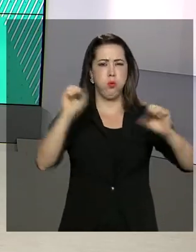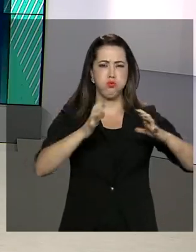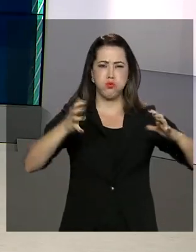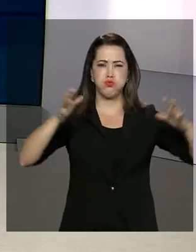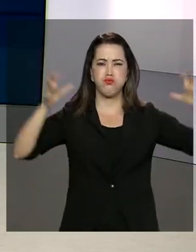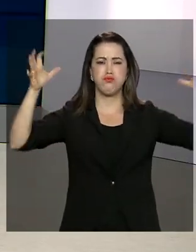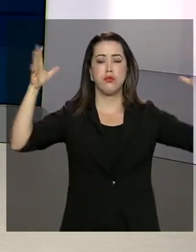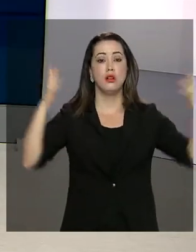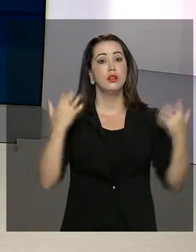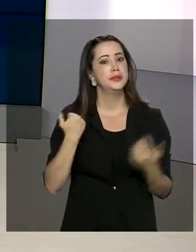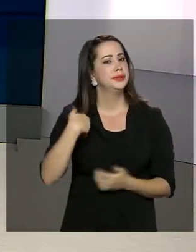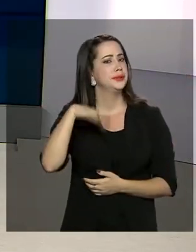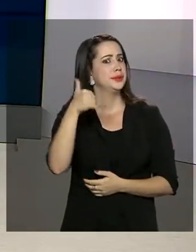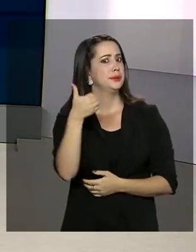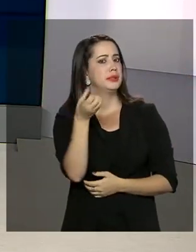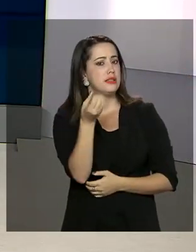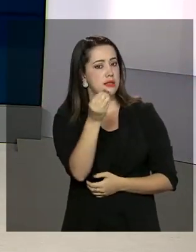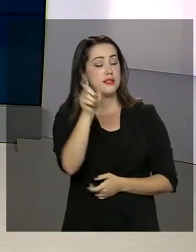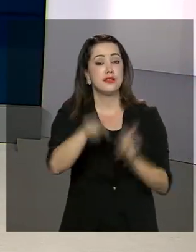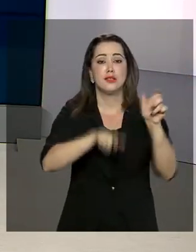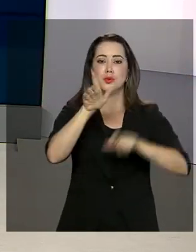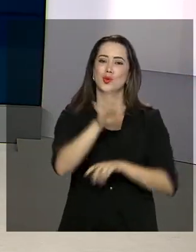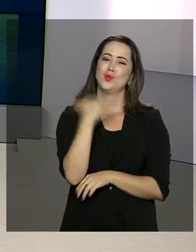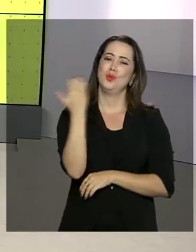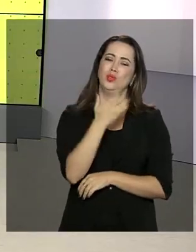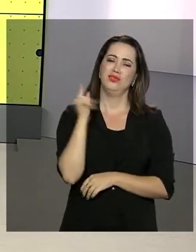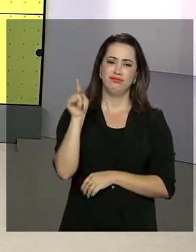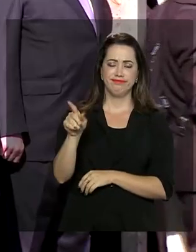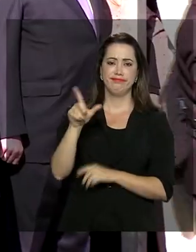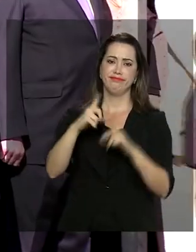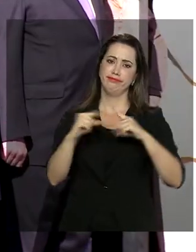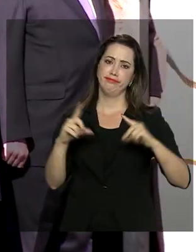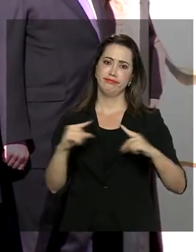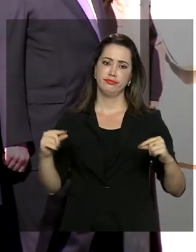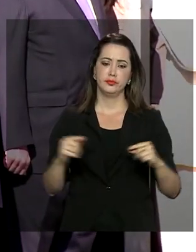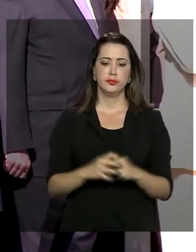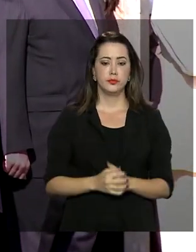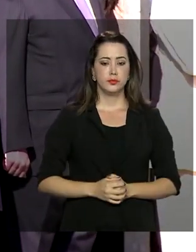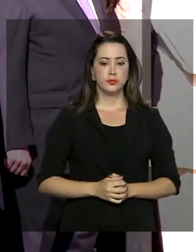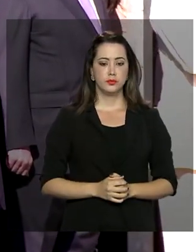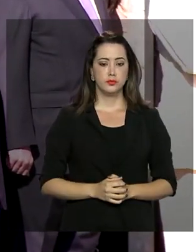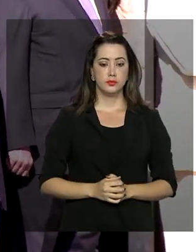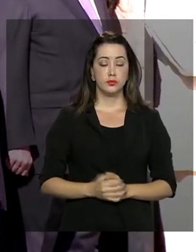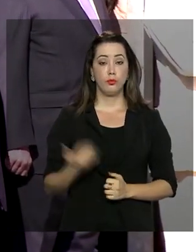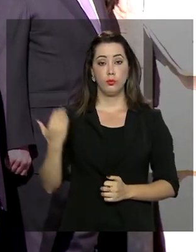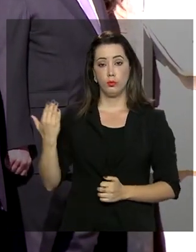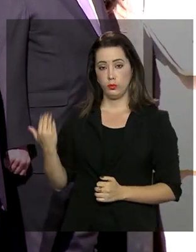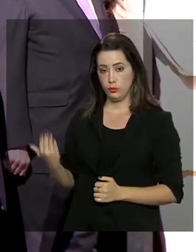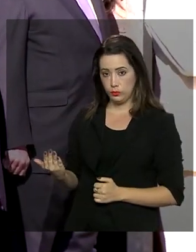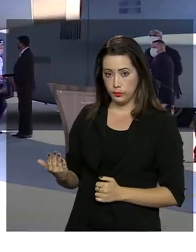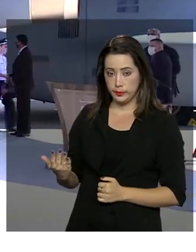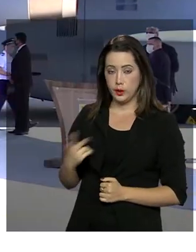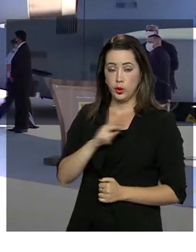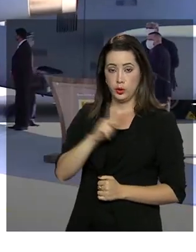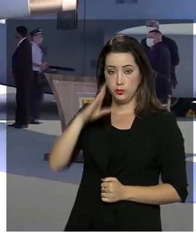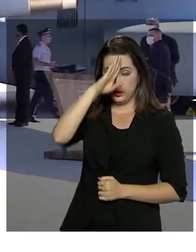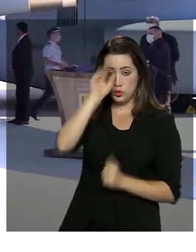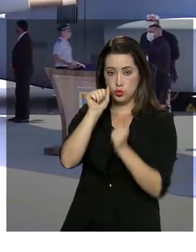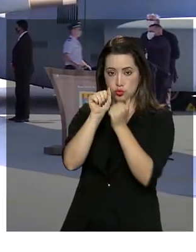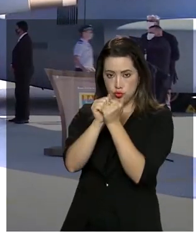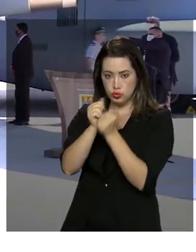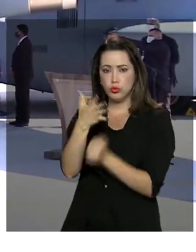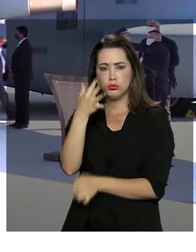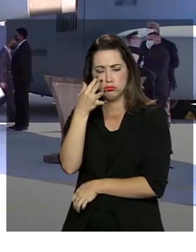mais de 160 pessoas morreram na capital libanesa. O presidente Jair Bolsonaro acompanhou